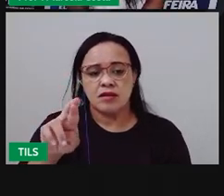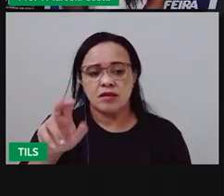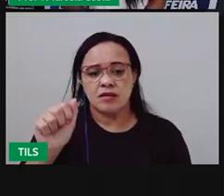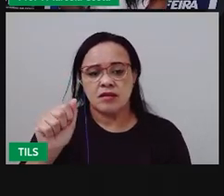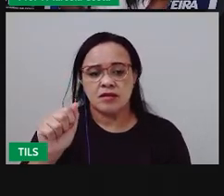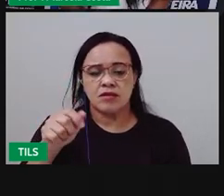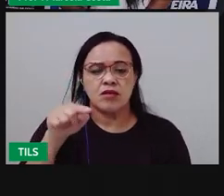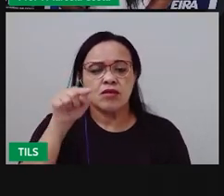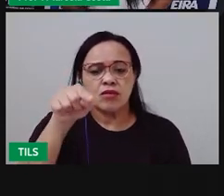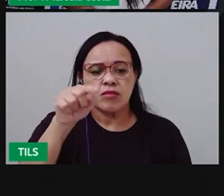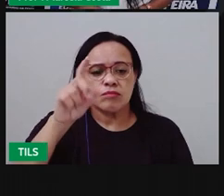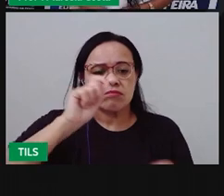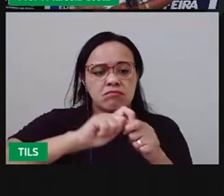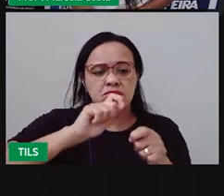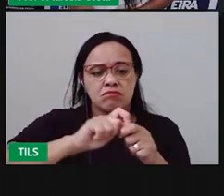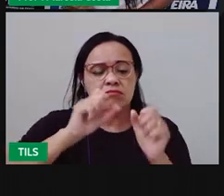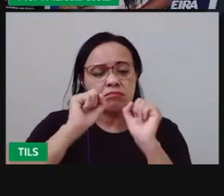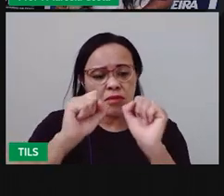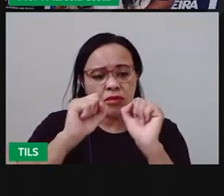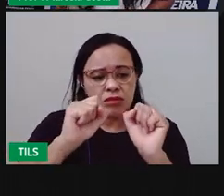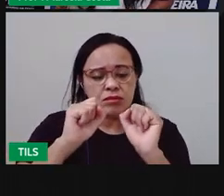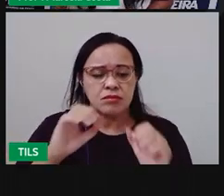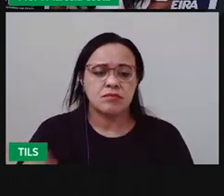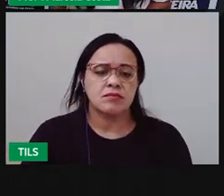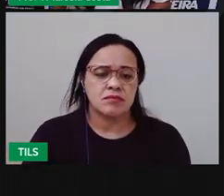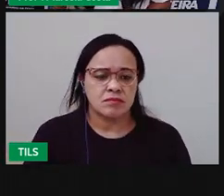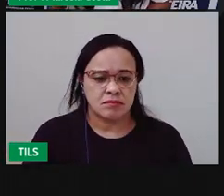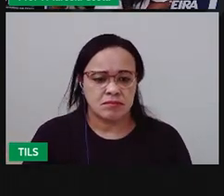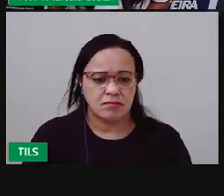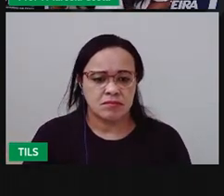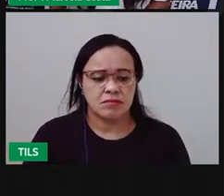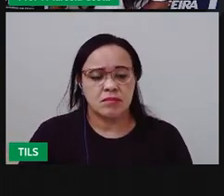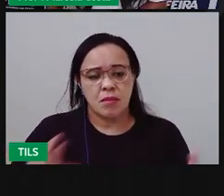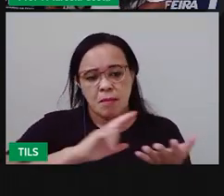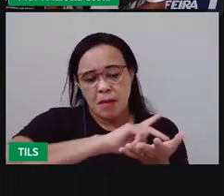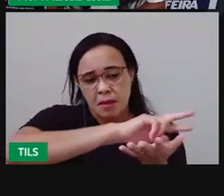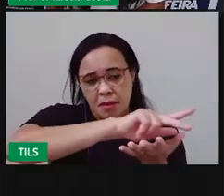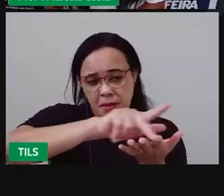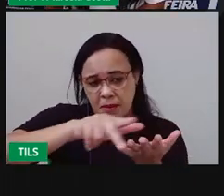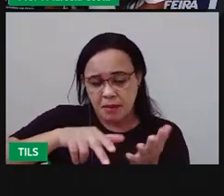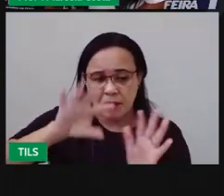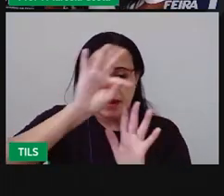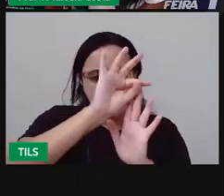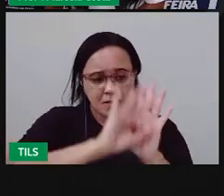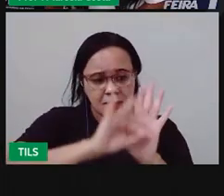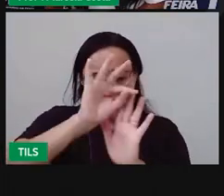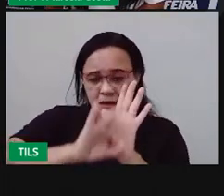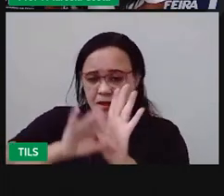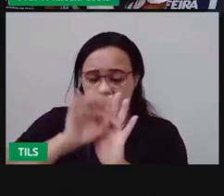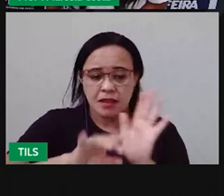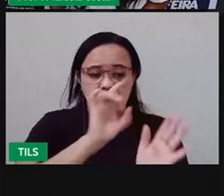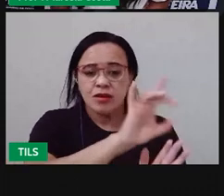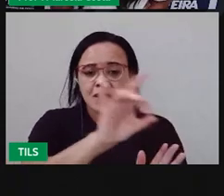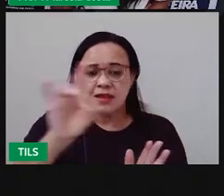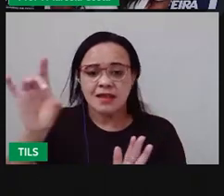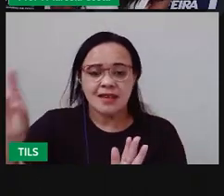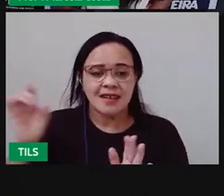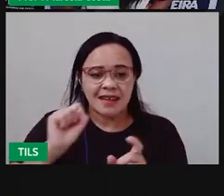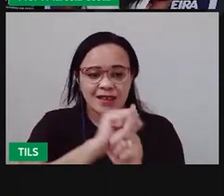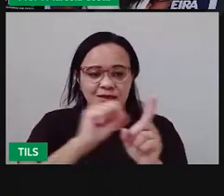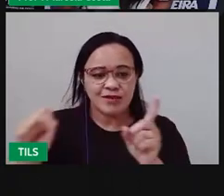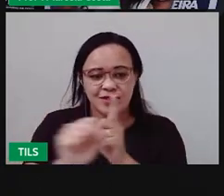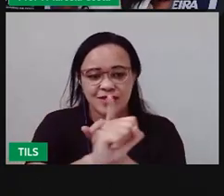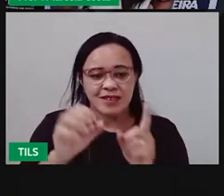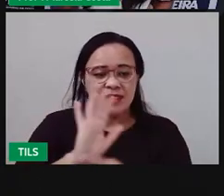diferentes, diferentes tipos de texto, reconhecendo a função social dele. Você também vai